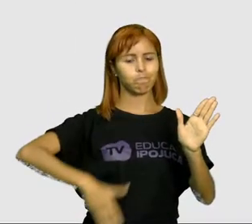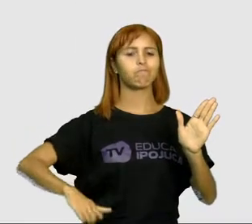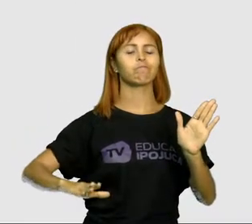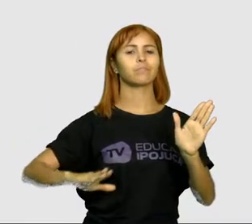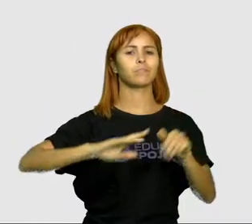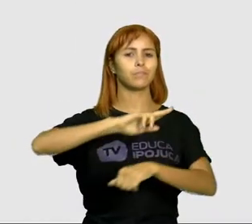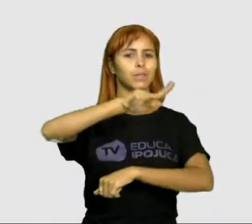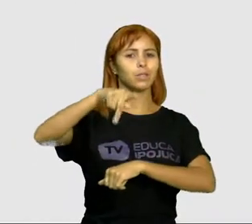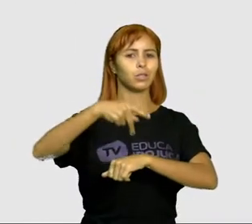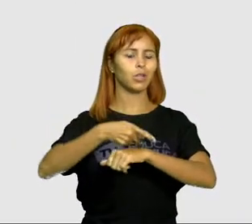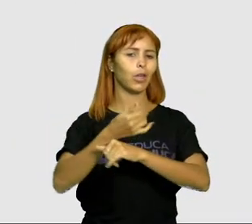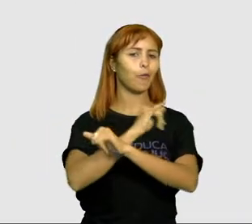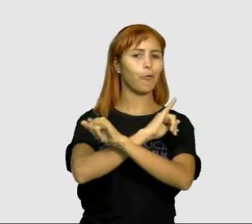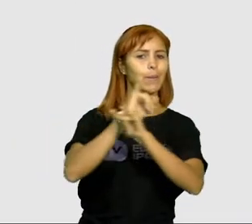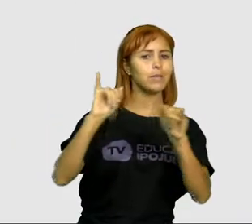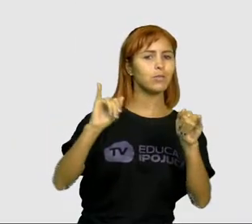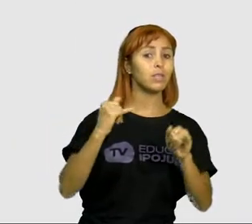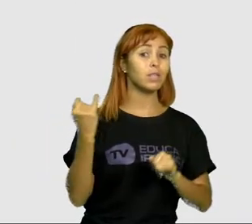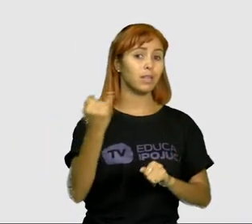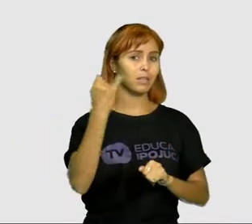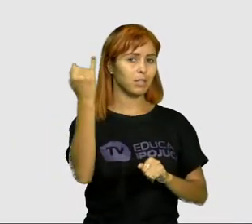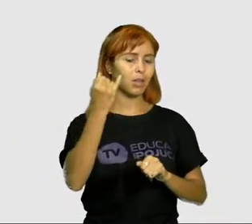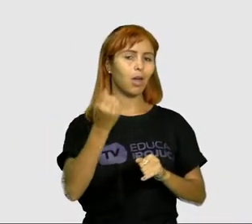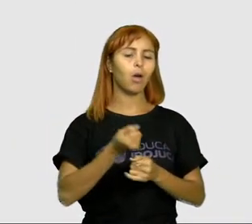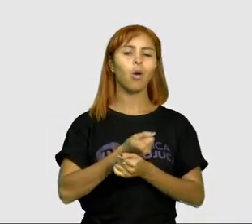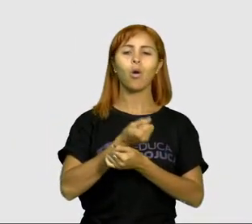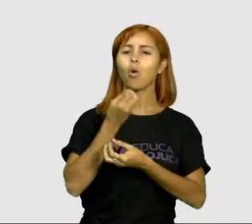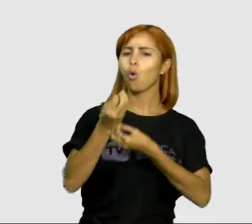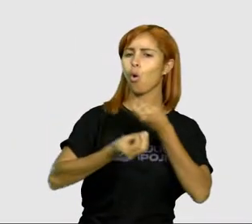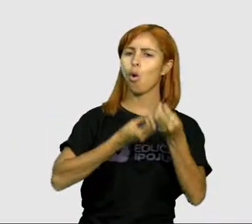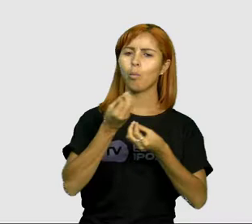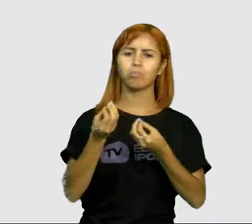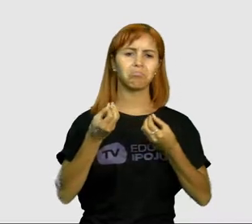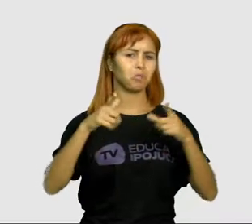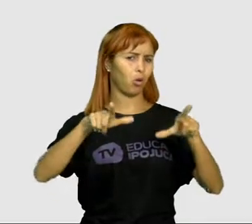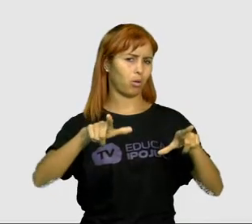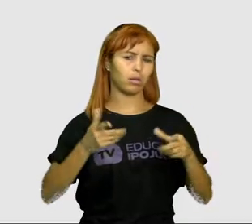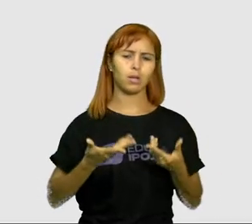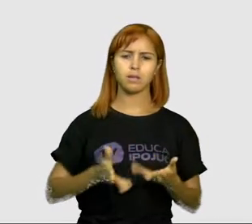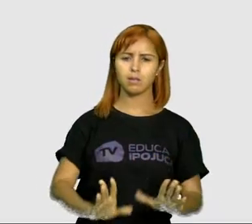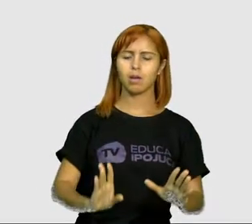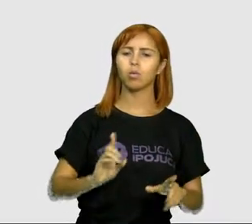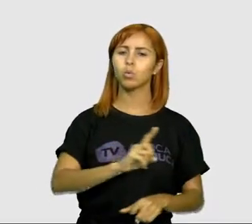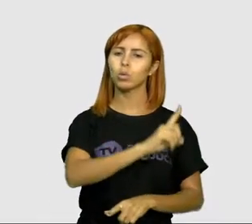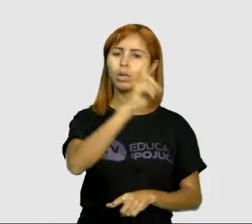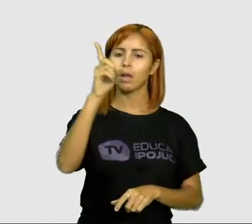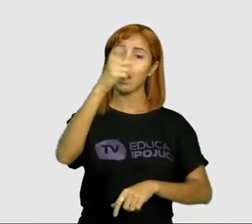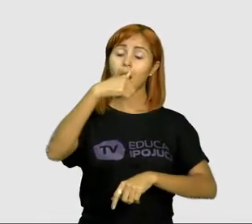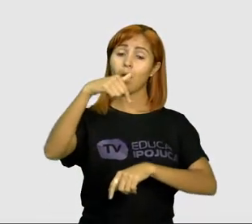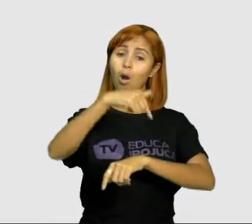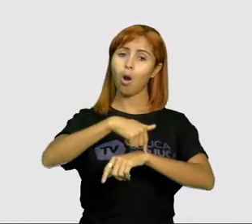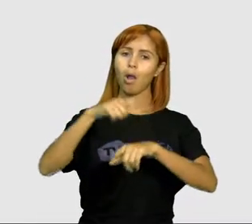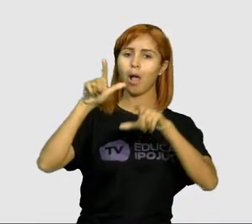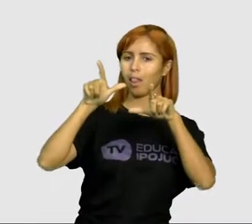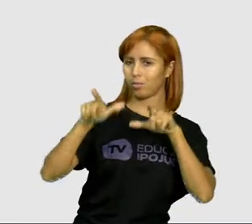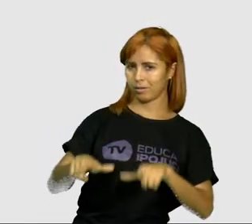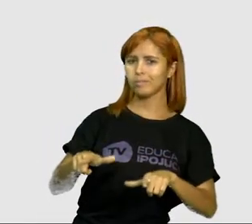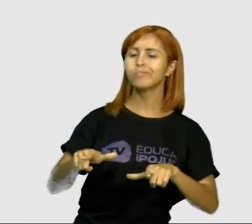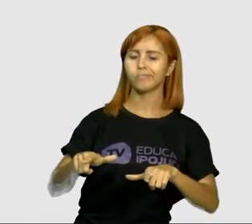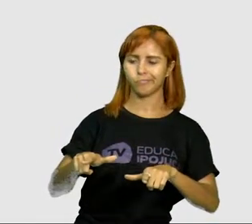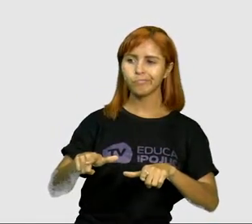registra informações importantes, tais como onde nasceu, em que dia, hora e local